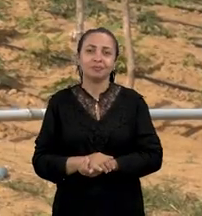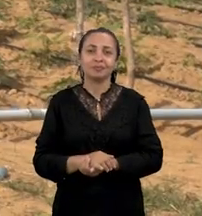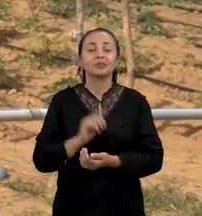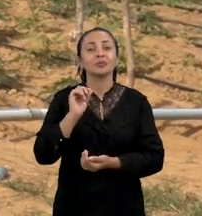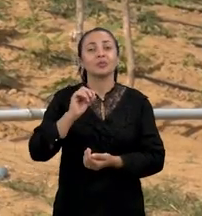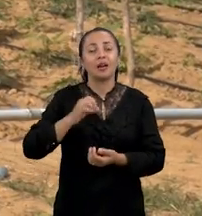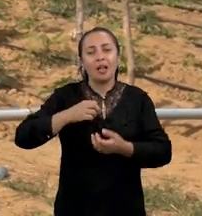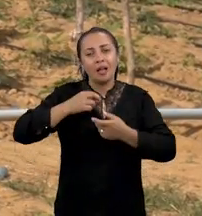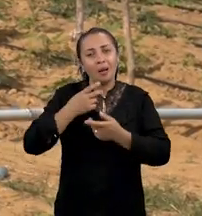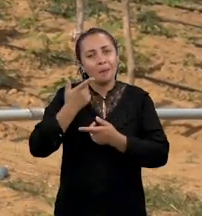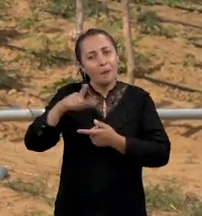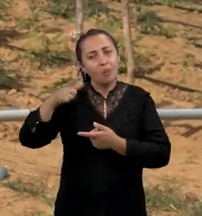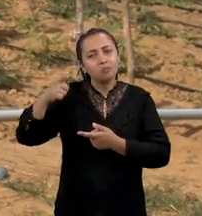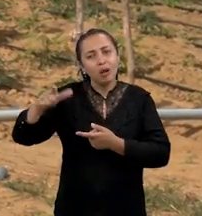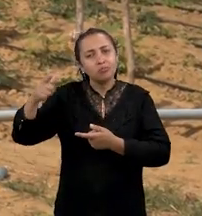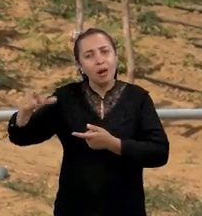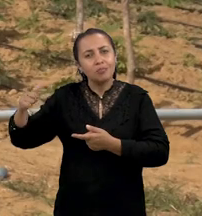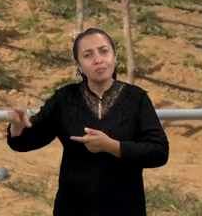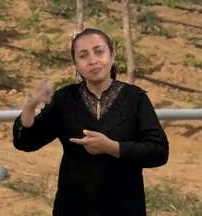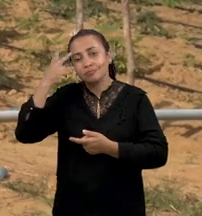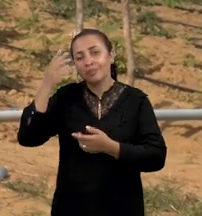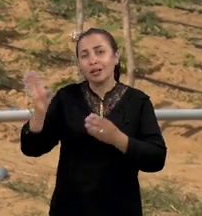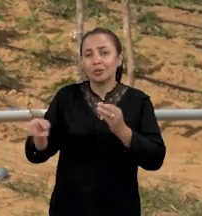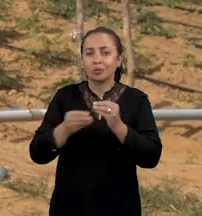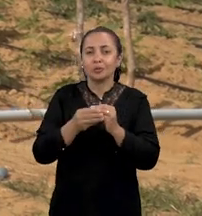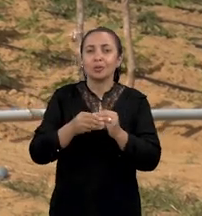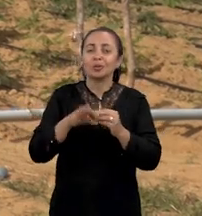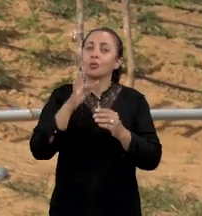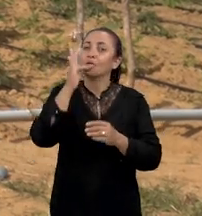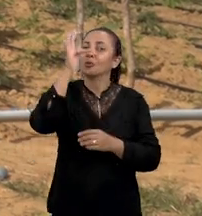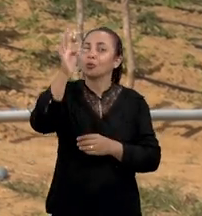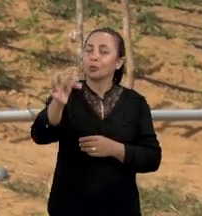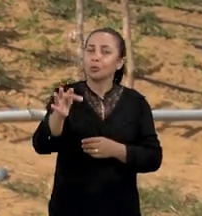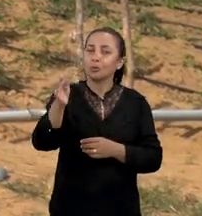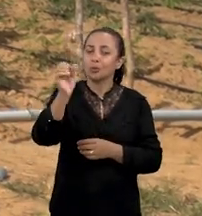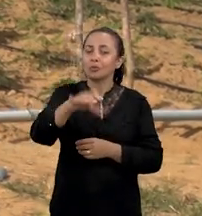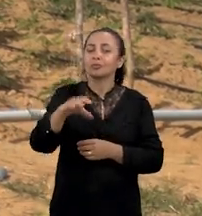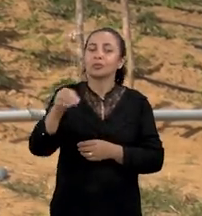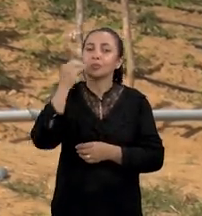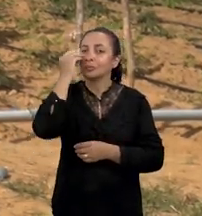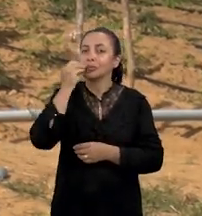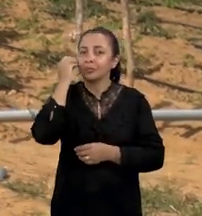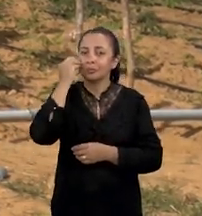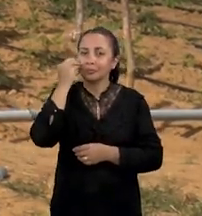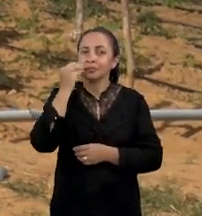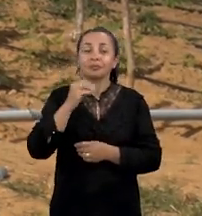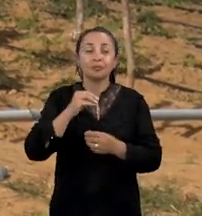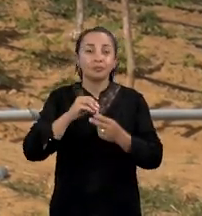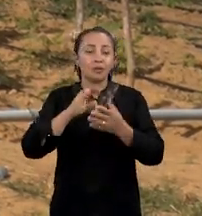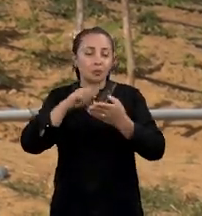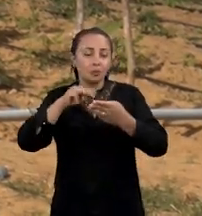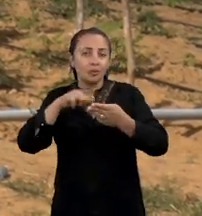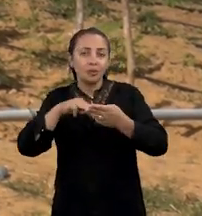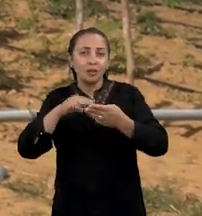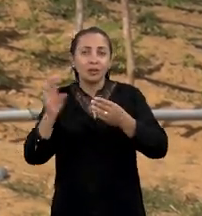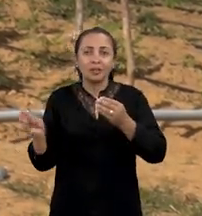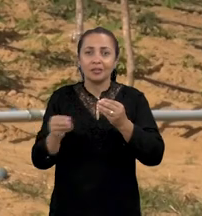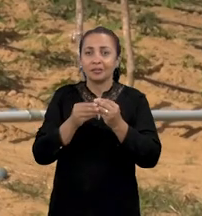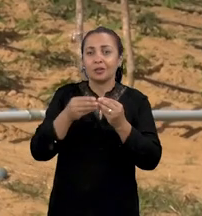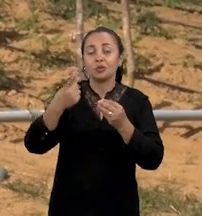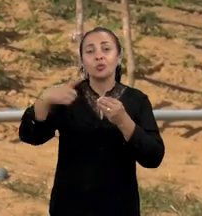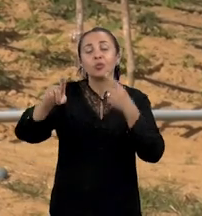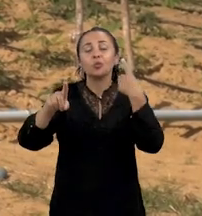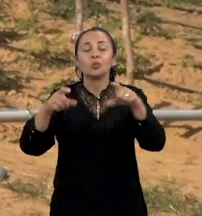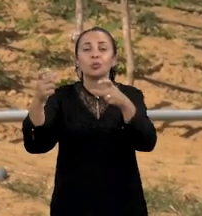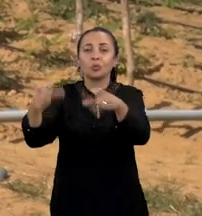em fase de multiplicação para serem incluídas nos experimentos futuros. Do material, que é variedade introduzida